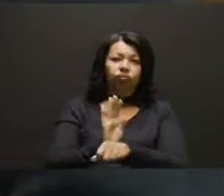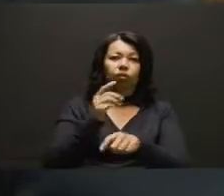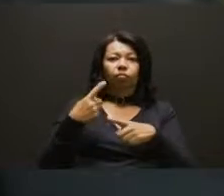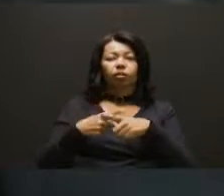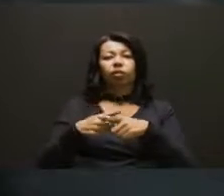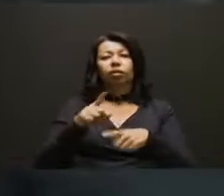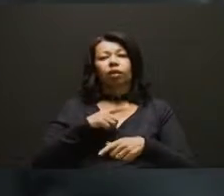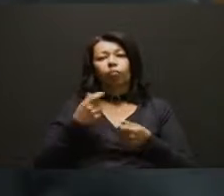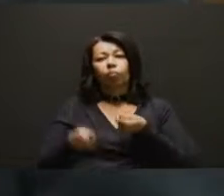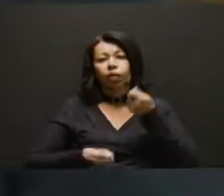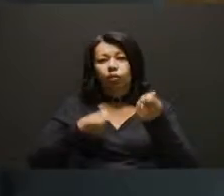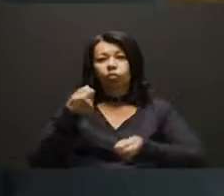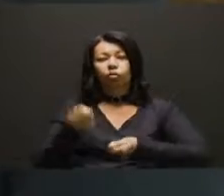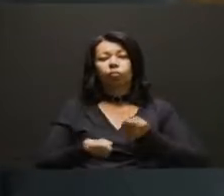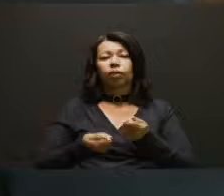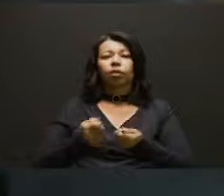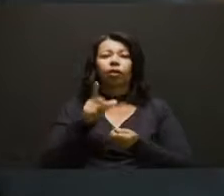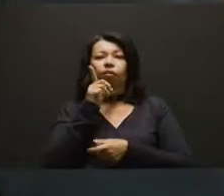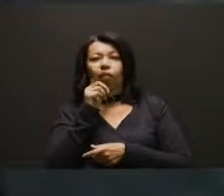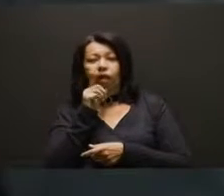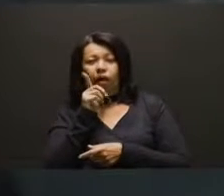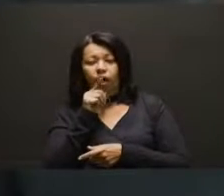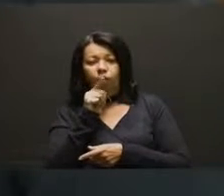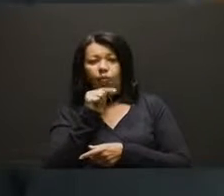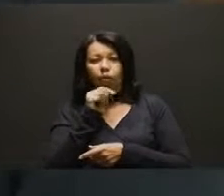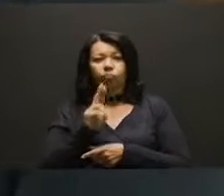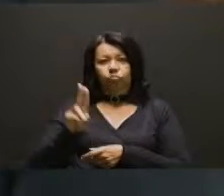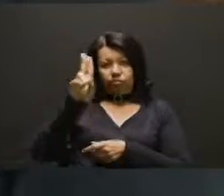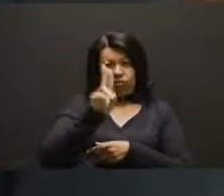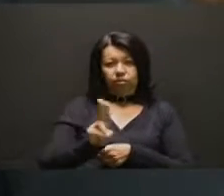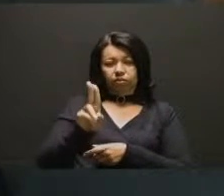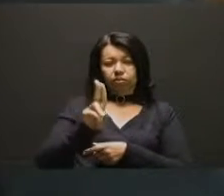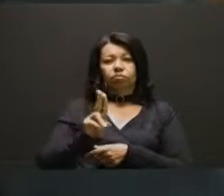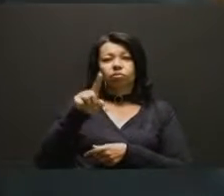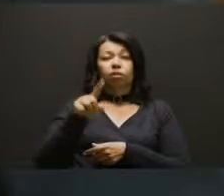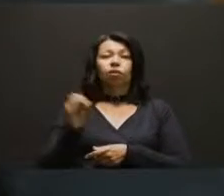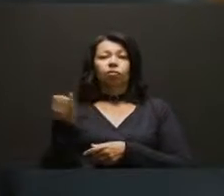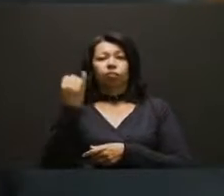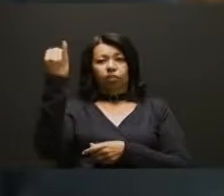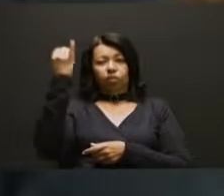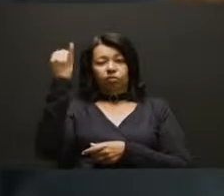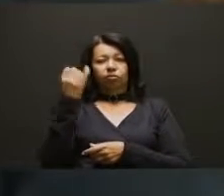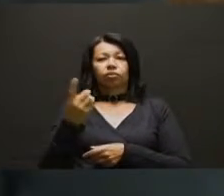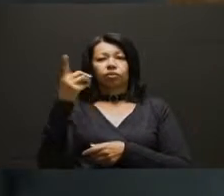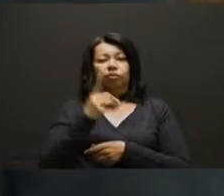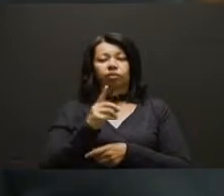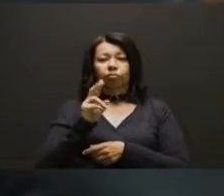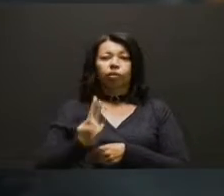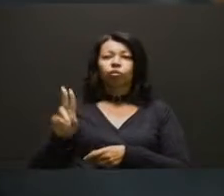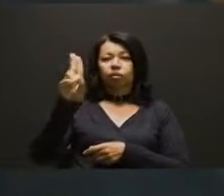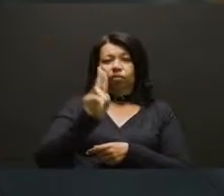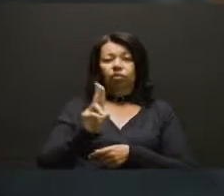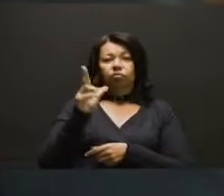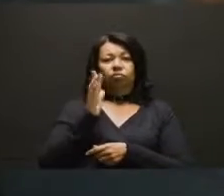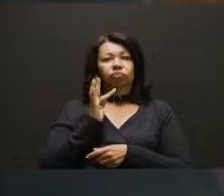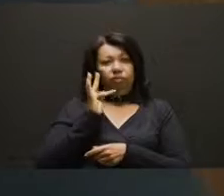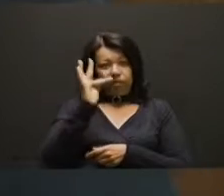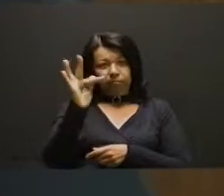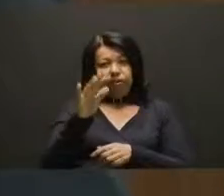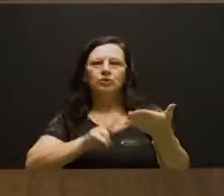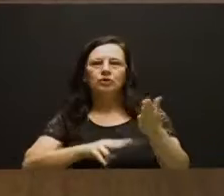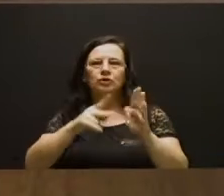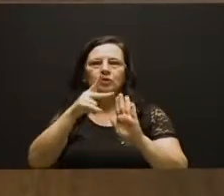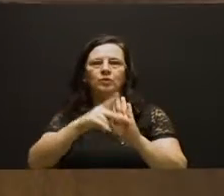terá uma economia no consumo da água. Então, um projeto de suma importância, em que vai, sem dúvida nenhuma, ser parâmetro para a utilização, posteriormente, em toda a Baixada